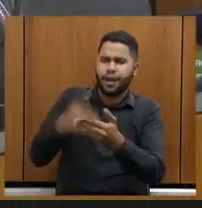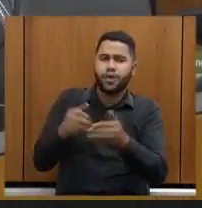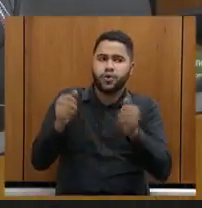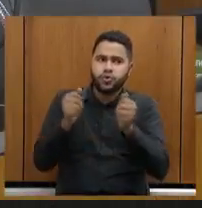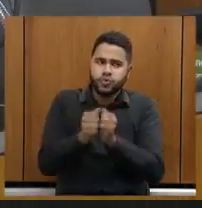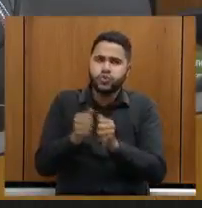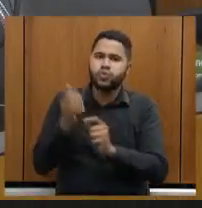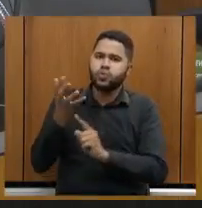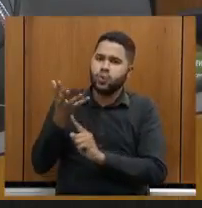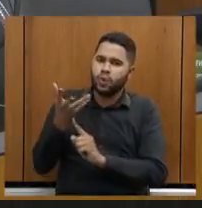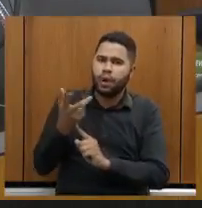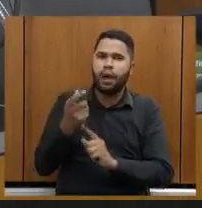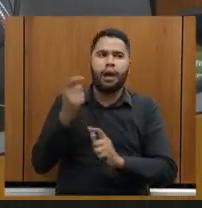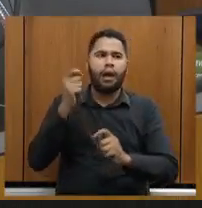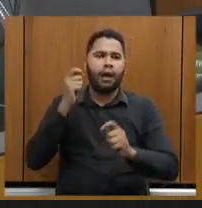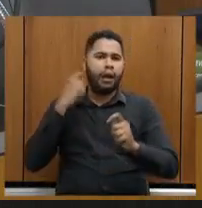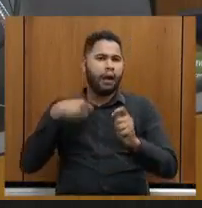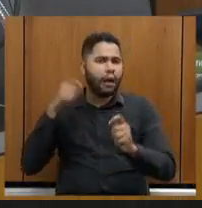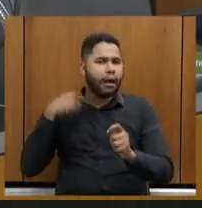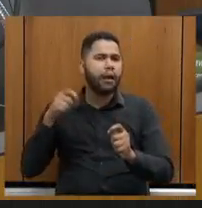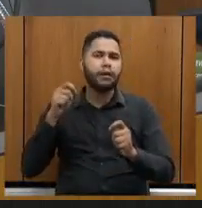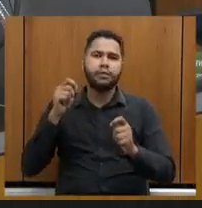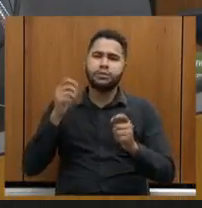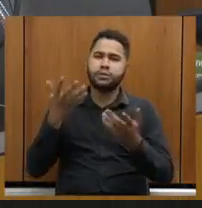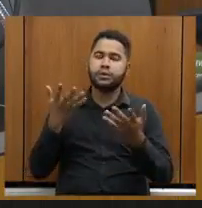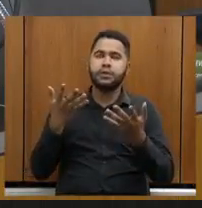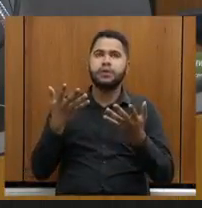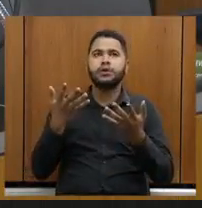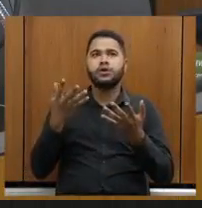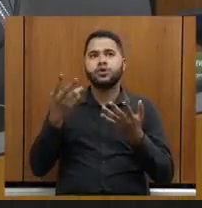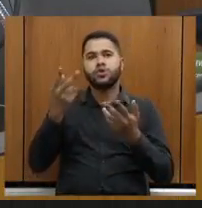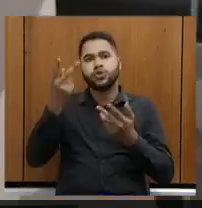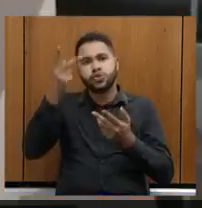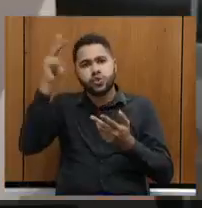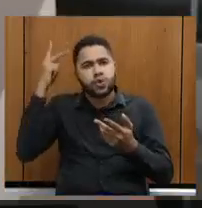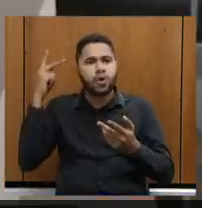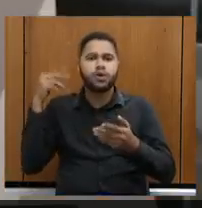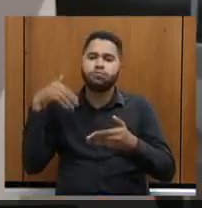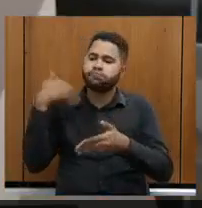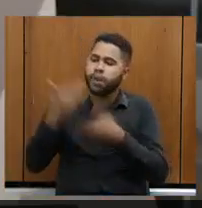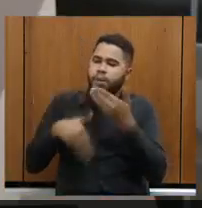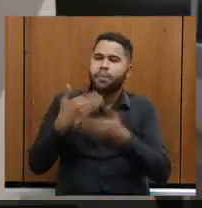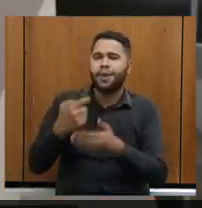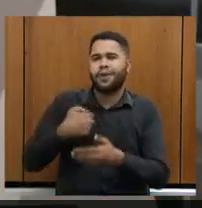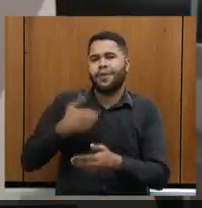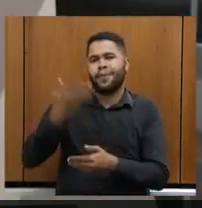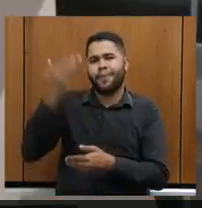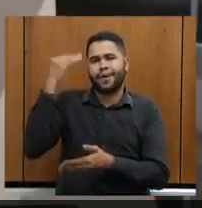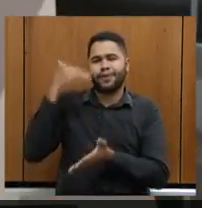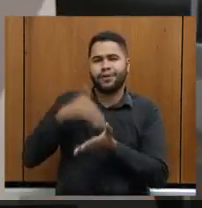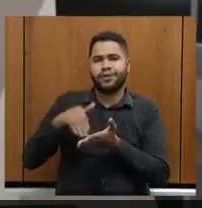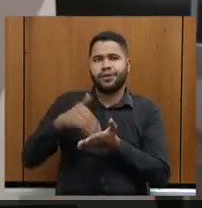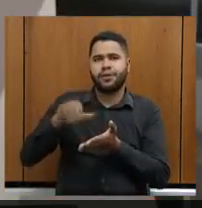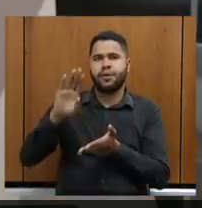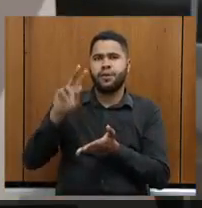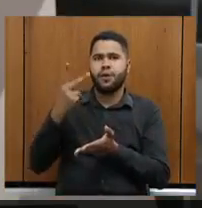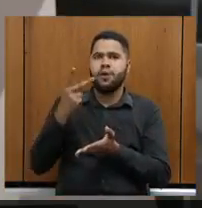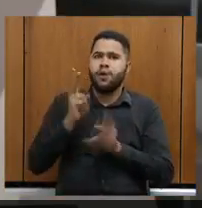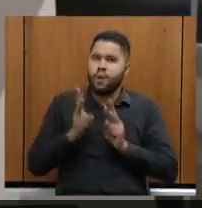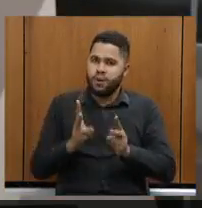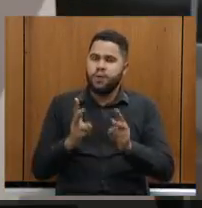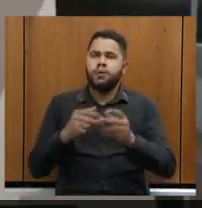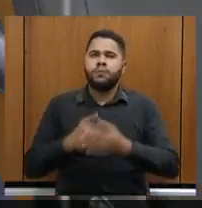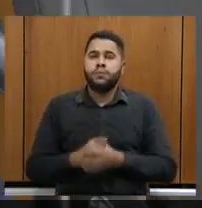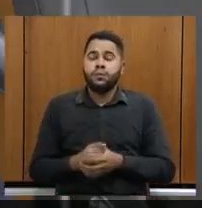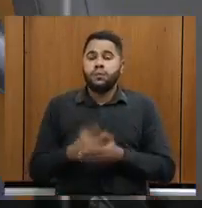artística, junto com os municípios, e essa história que nós construímos quando eu era secretário em Belo Horizonte e continuamos agora.